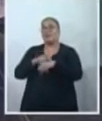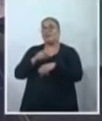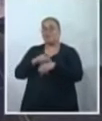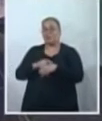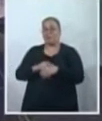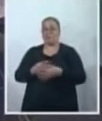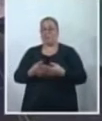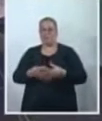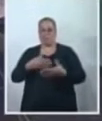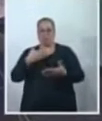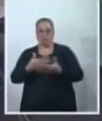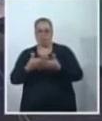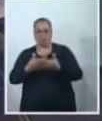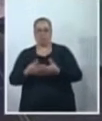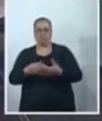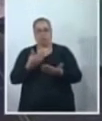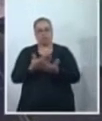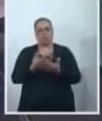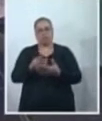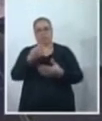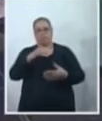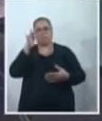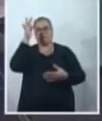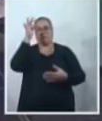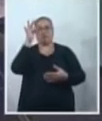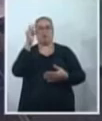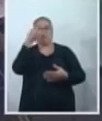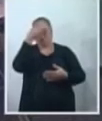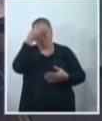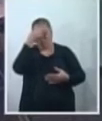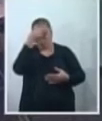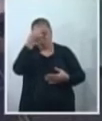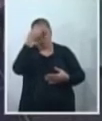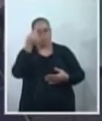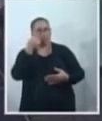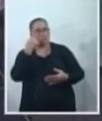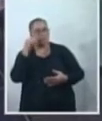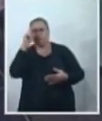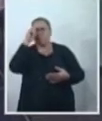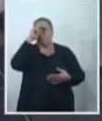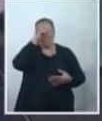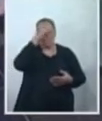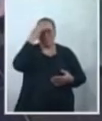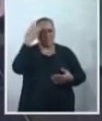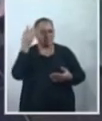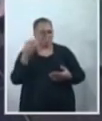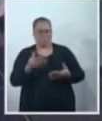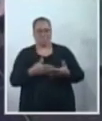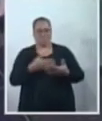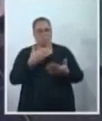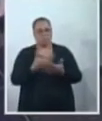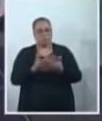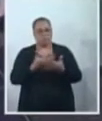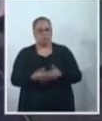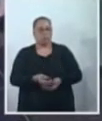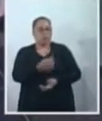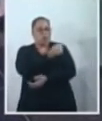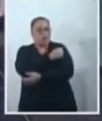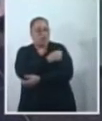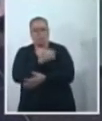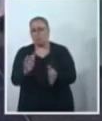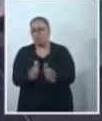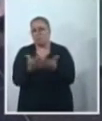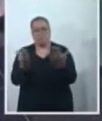faculdade. É um período difícil para todos os estudantes. E a gente passa um perrengue, uma situação difícil.